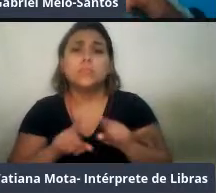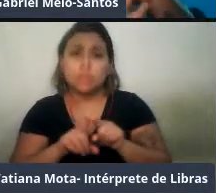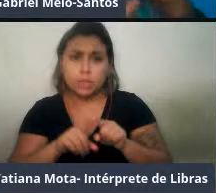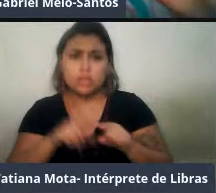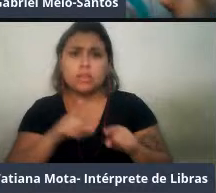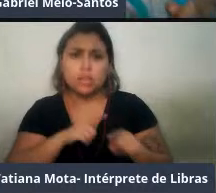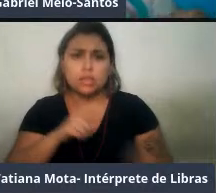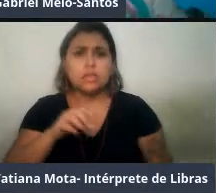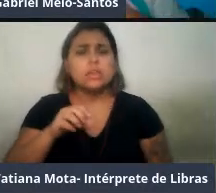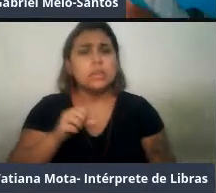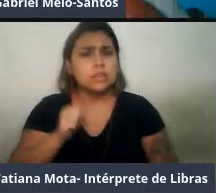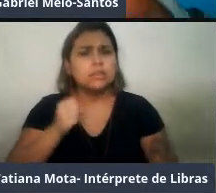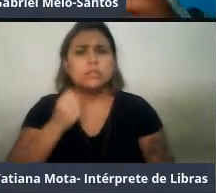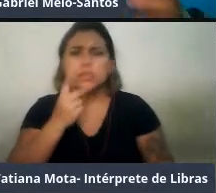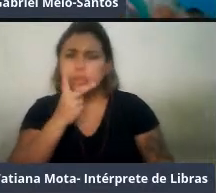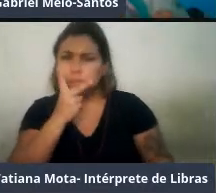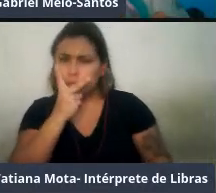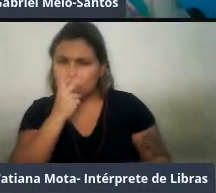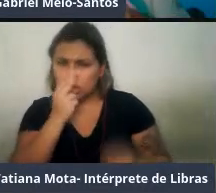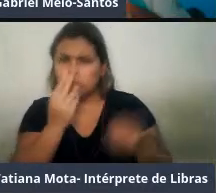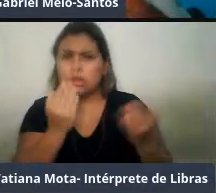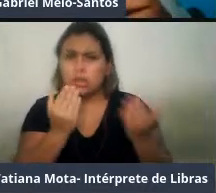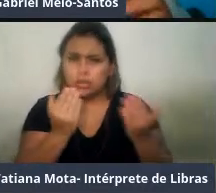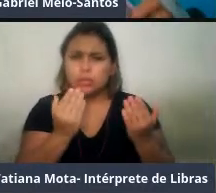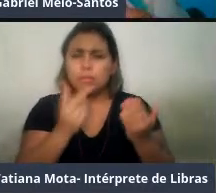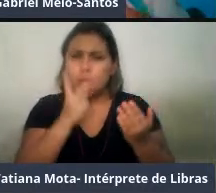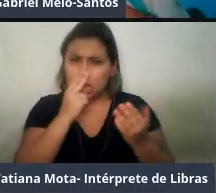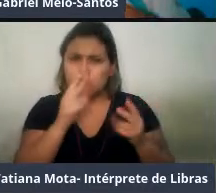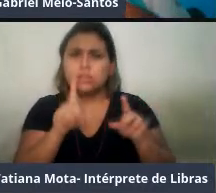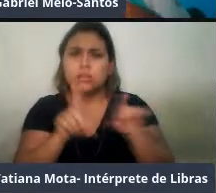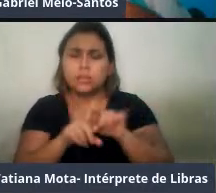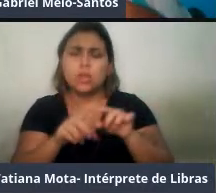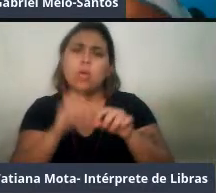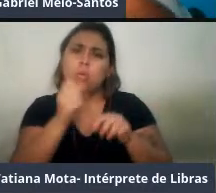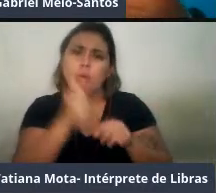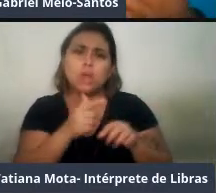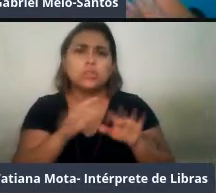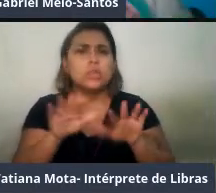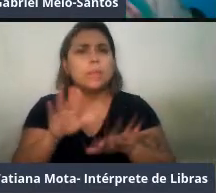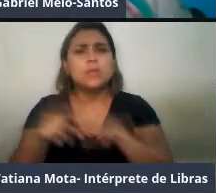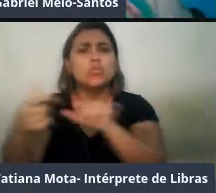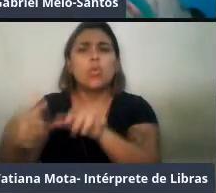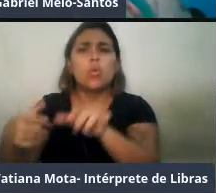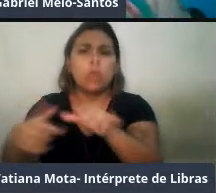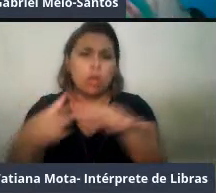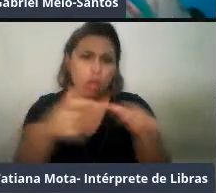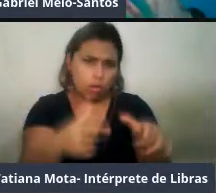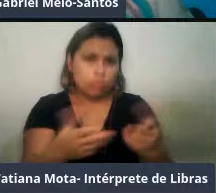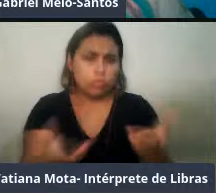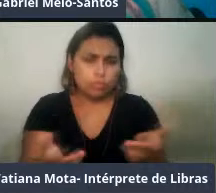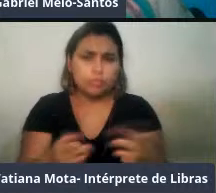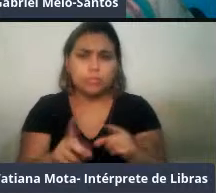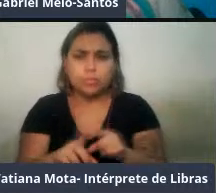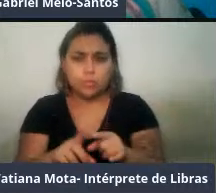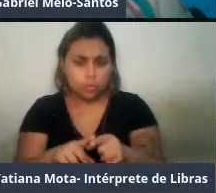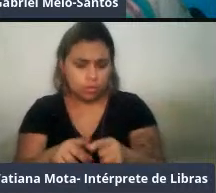similaridades podem ser por conta das questões geográficas, podem ser por questões de que essas espécies,